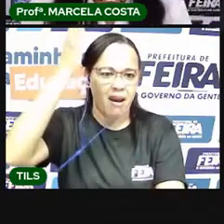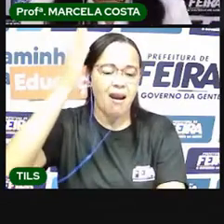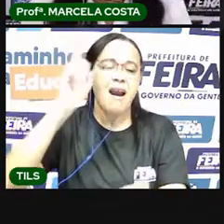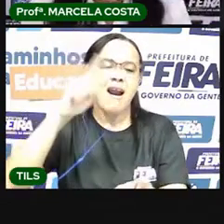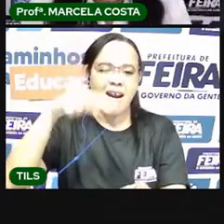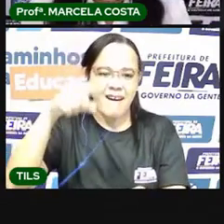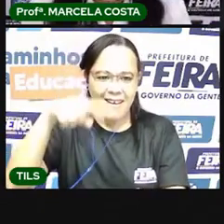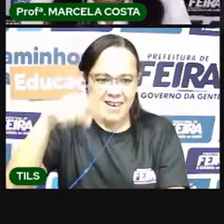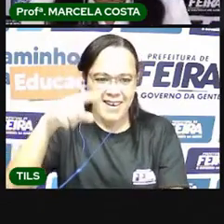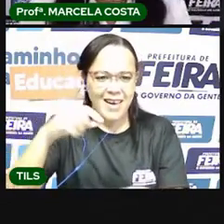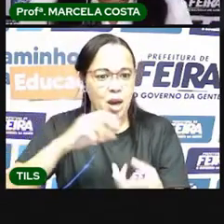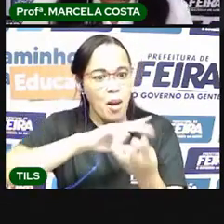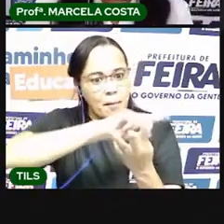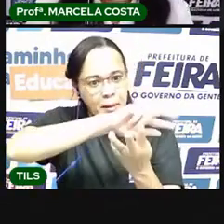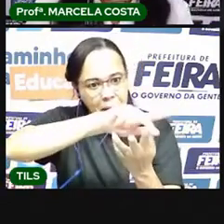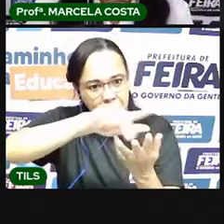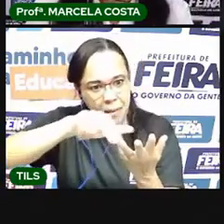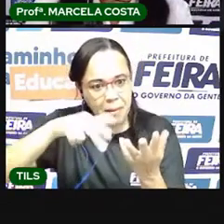tem no mês de abril